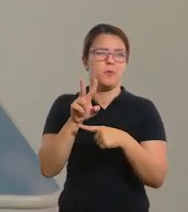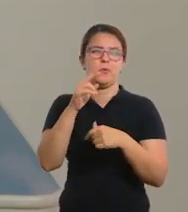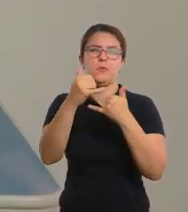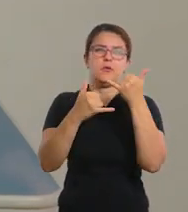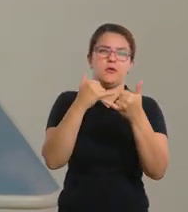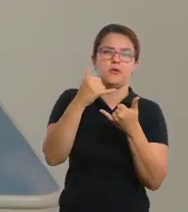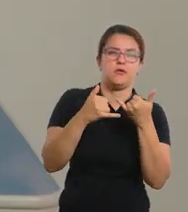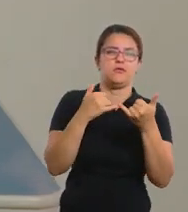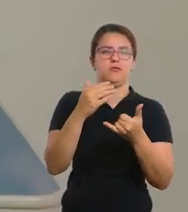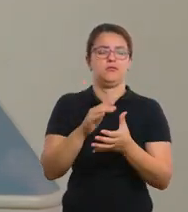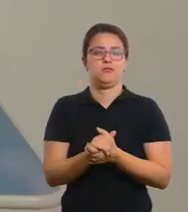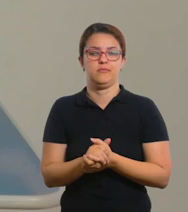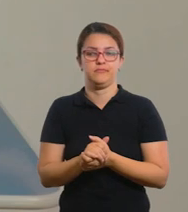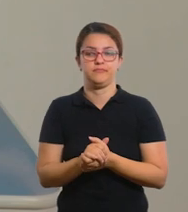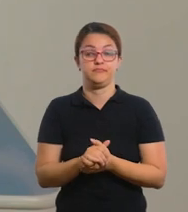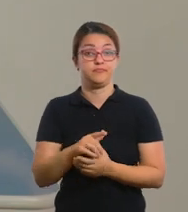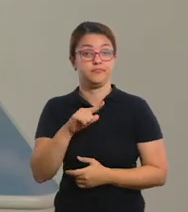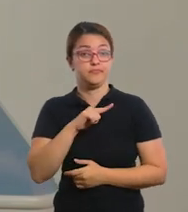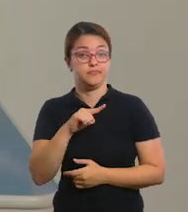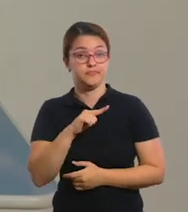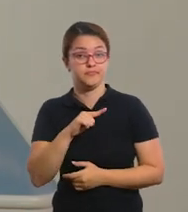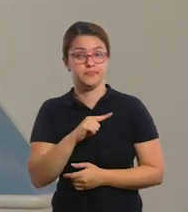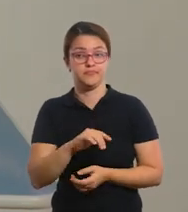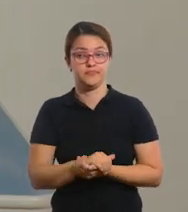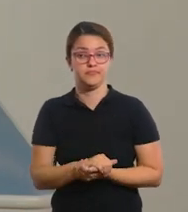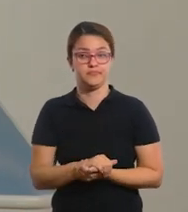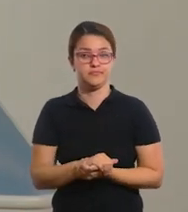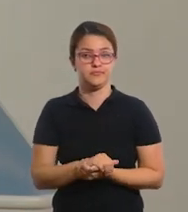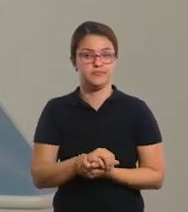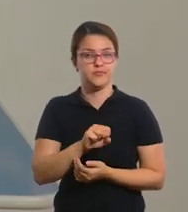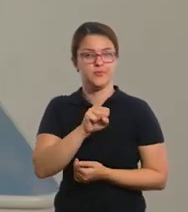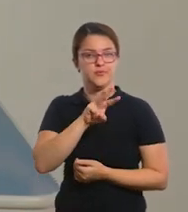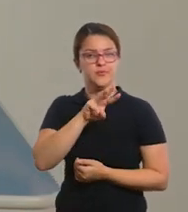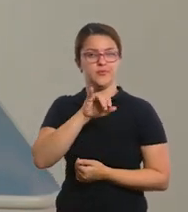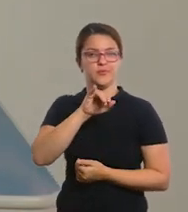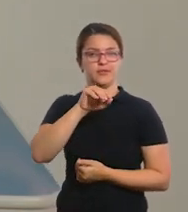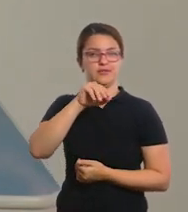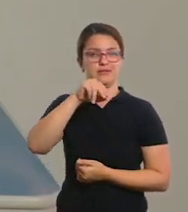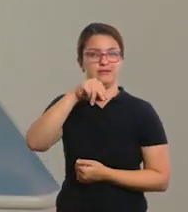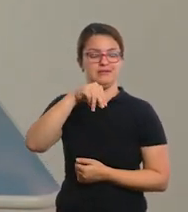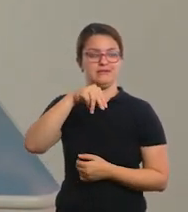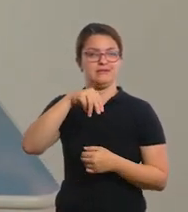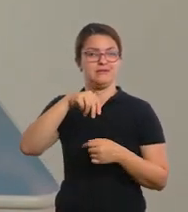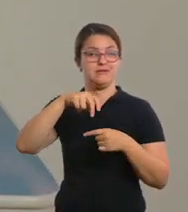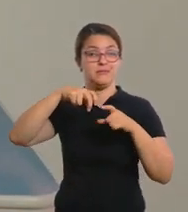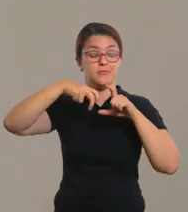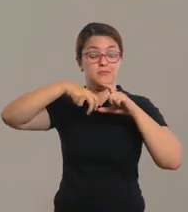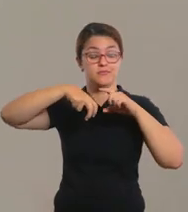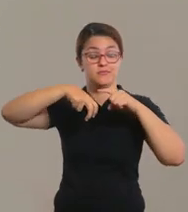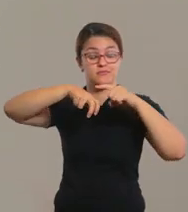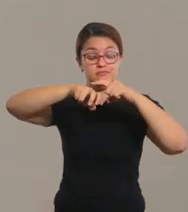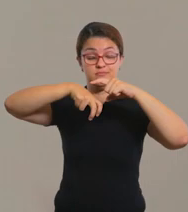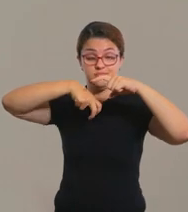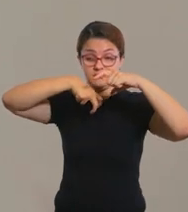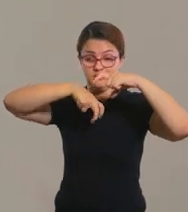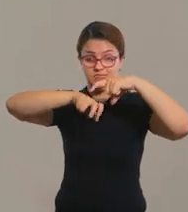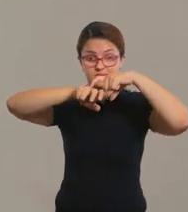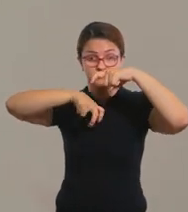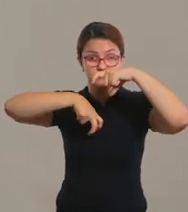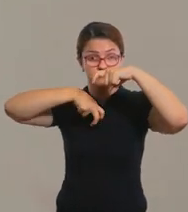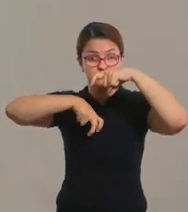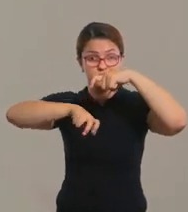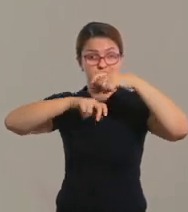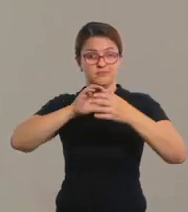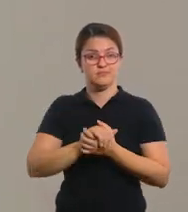vocabulário das brincadeiras. Então nós temos aqui swing, que é balanço, nós temos hopscotch, que é